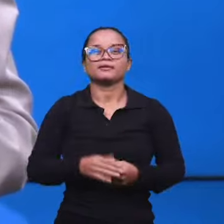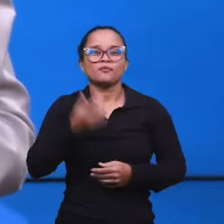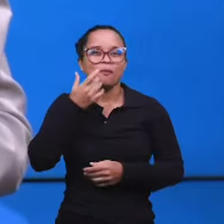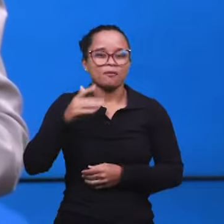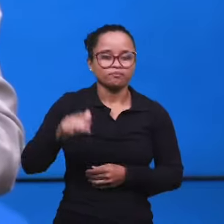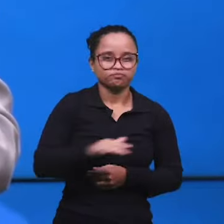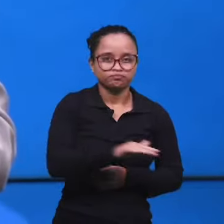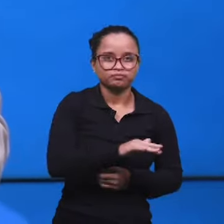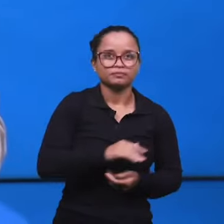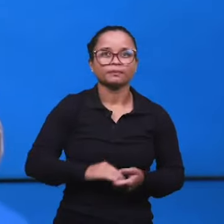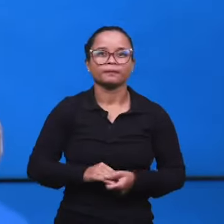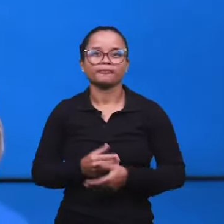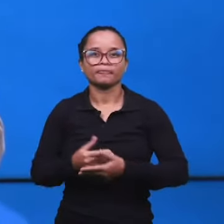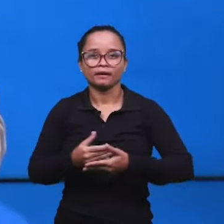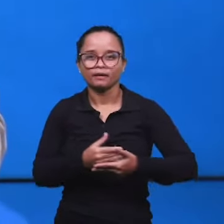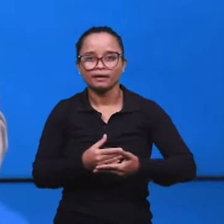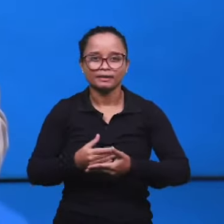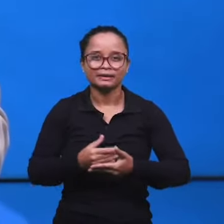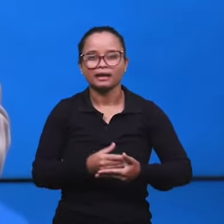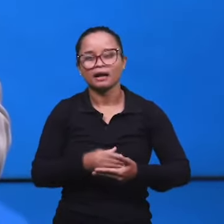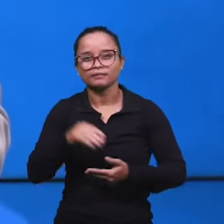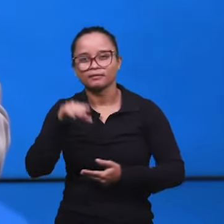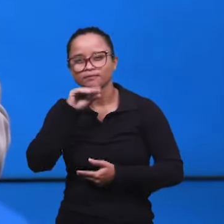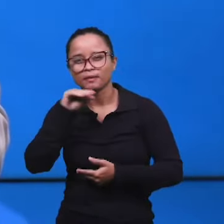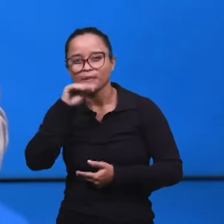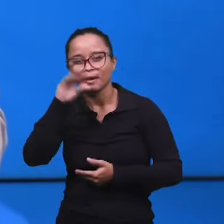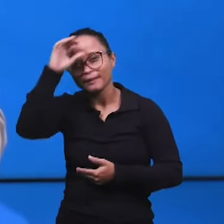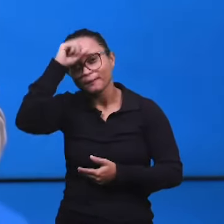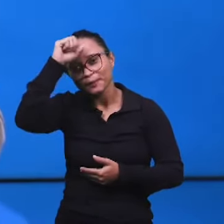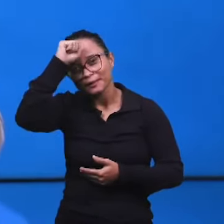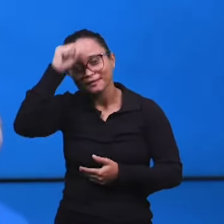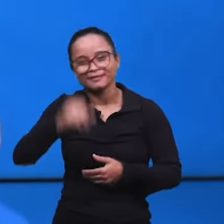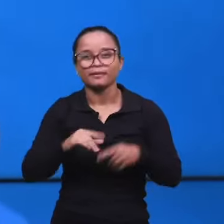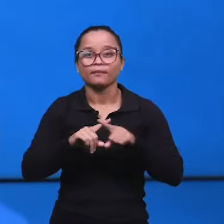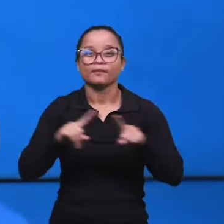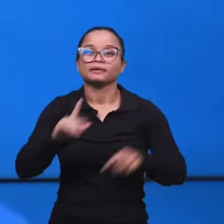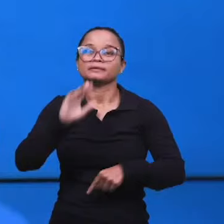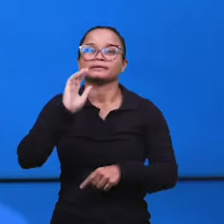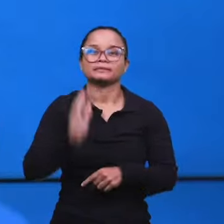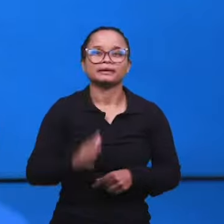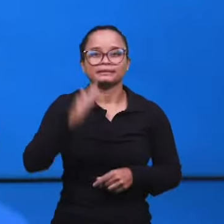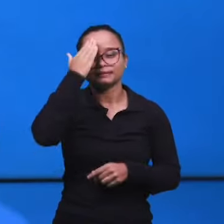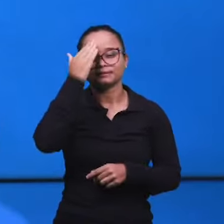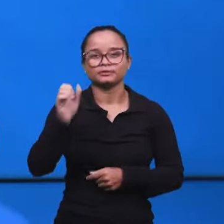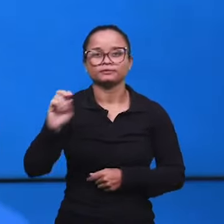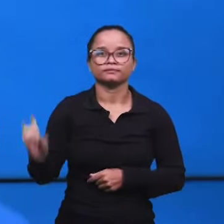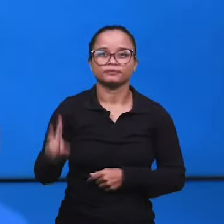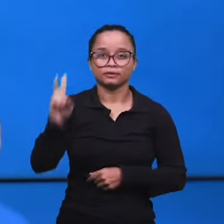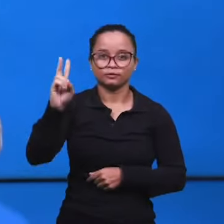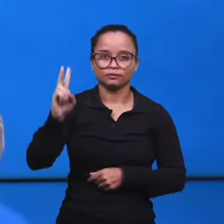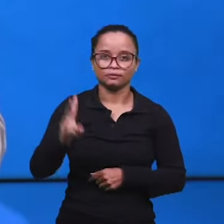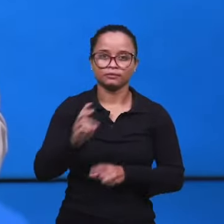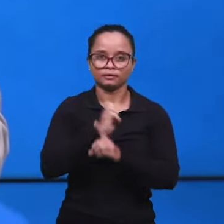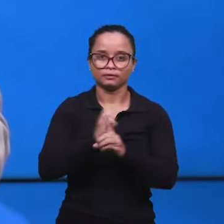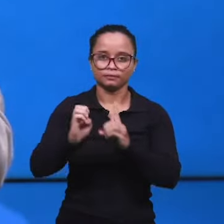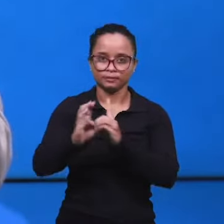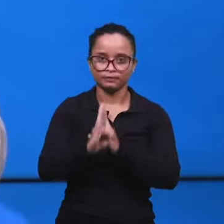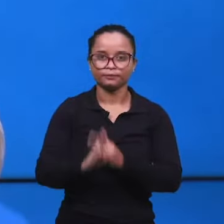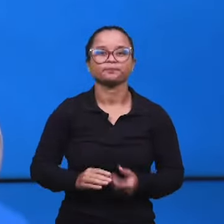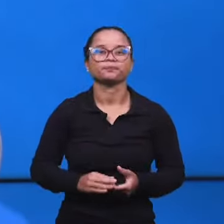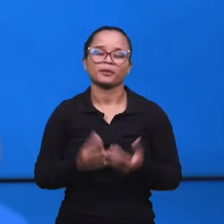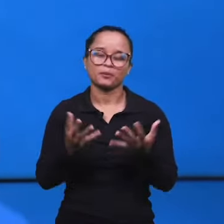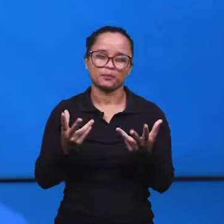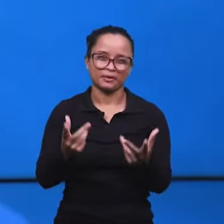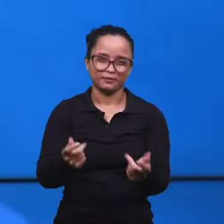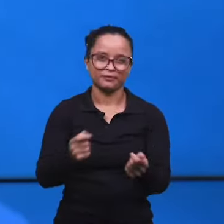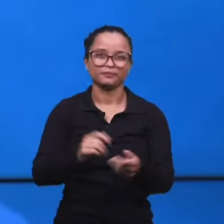de um bebê balbuciando as palavras, mas já reconhecendo o valor da Escola Bíblica